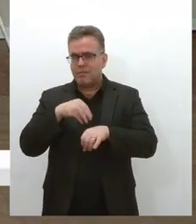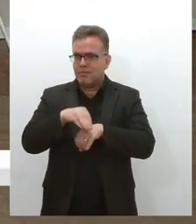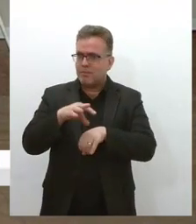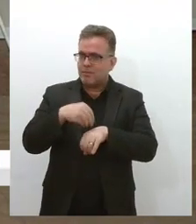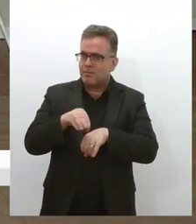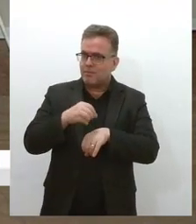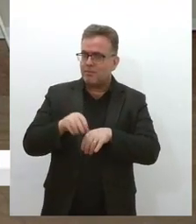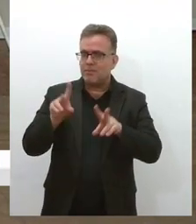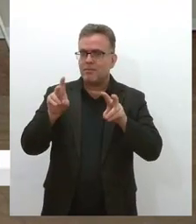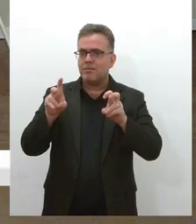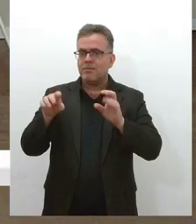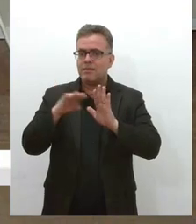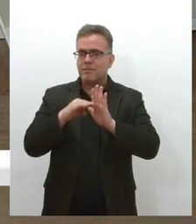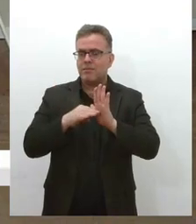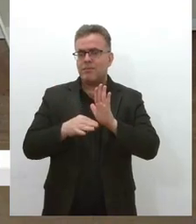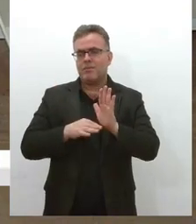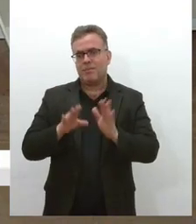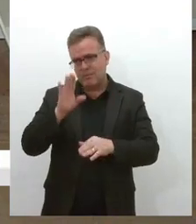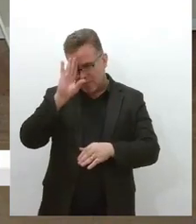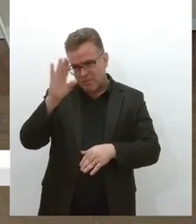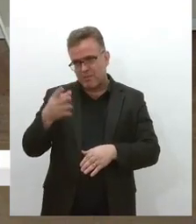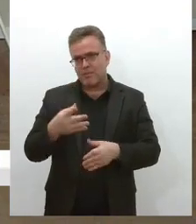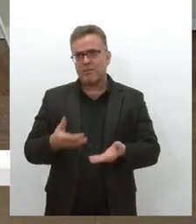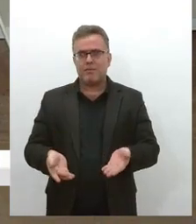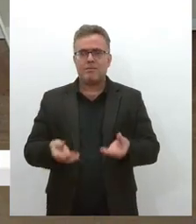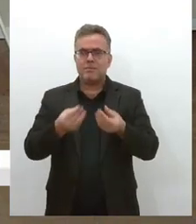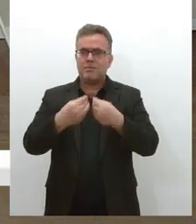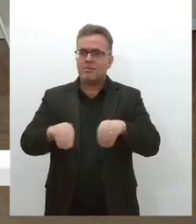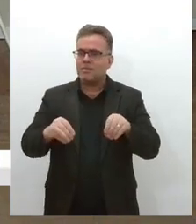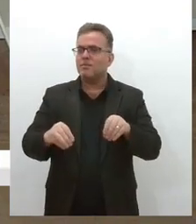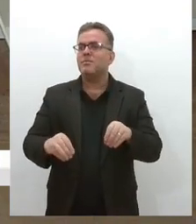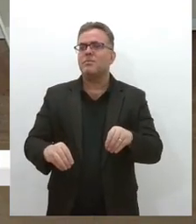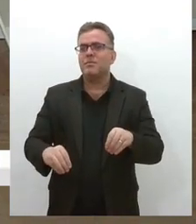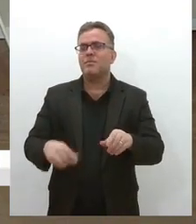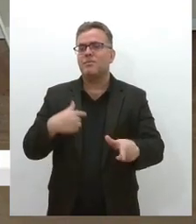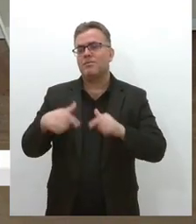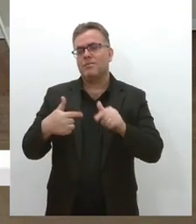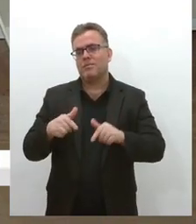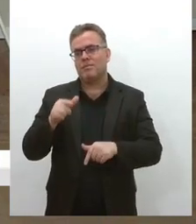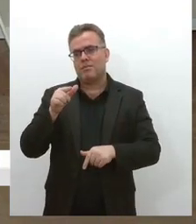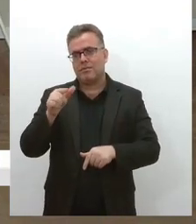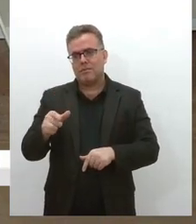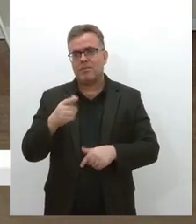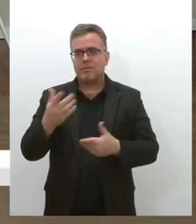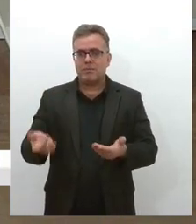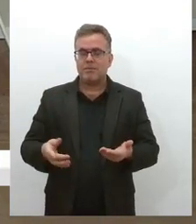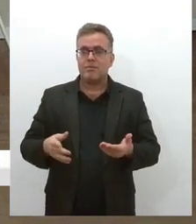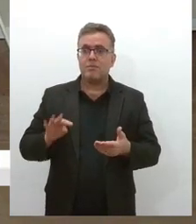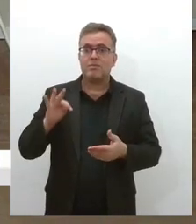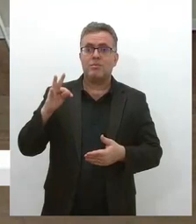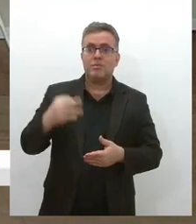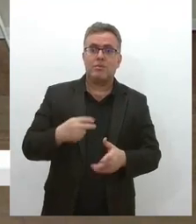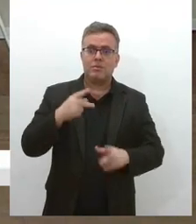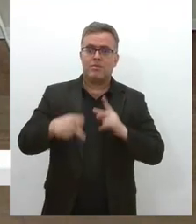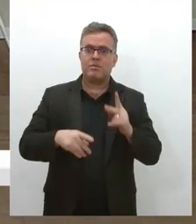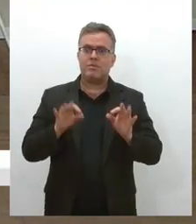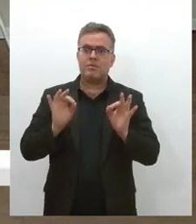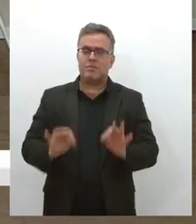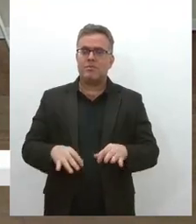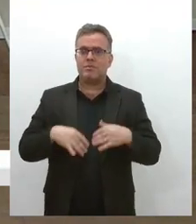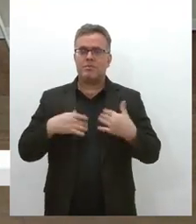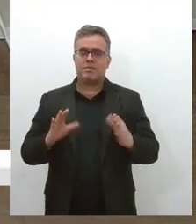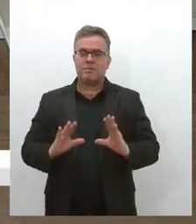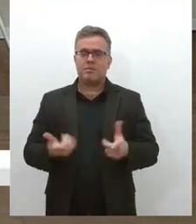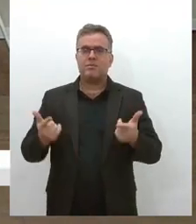principalmente relacionadas a essa precarização, e como que ela envolve toda a população, na verdade, afinal de contas